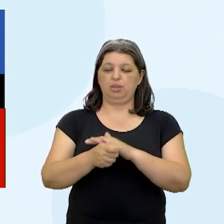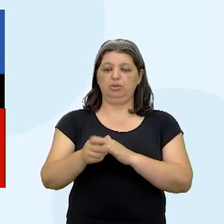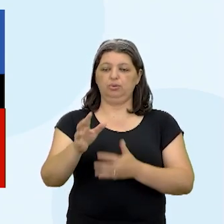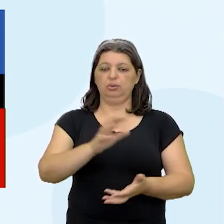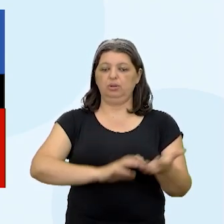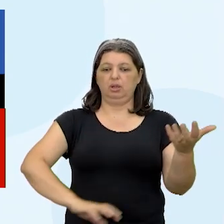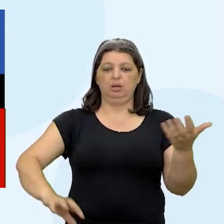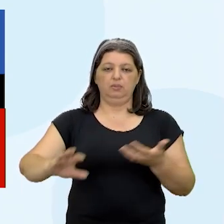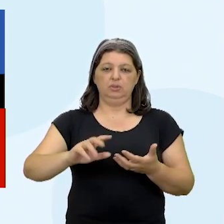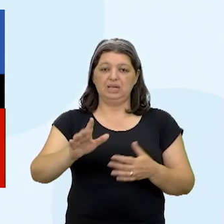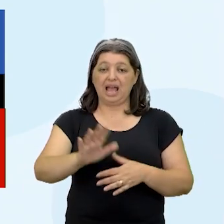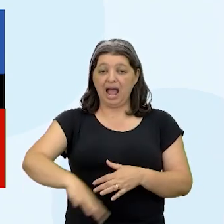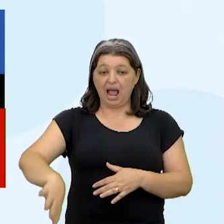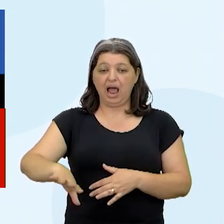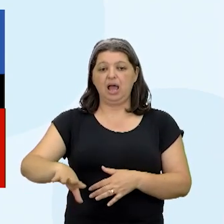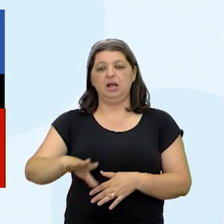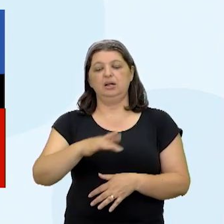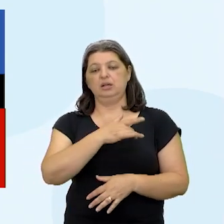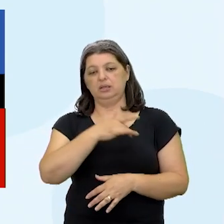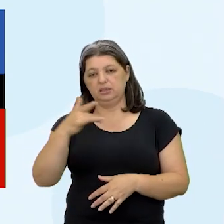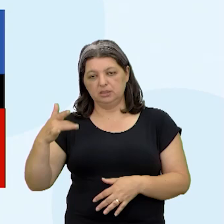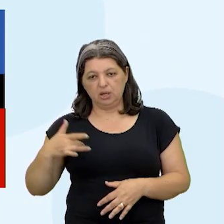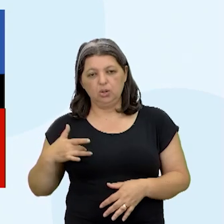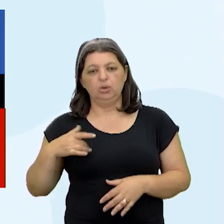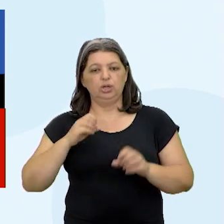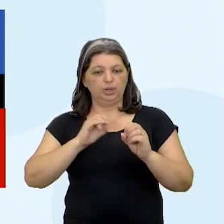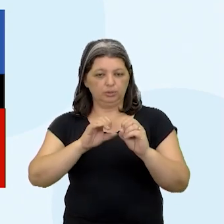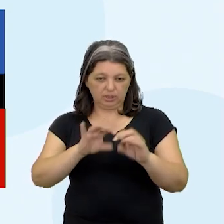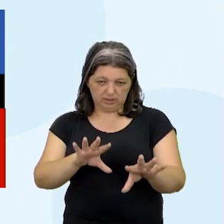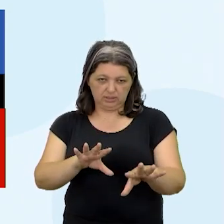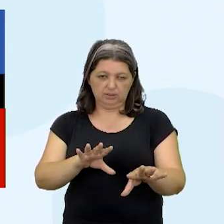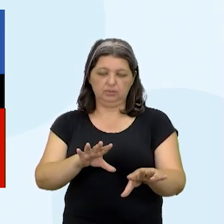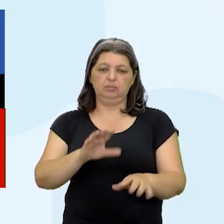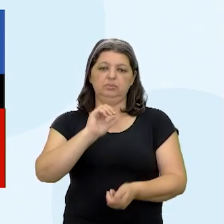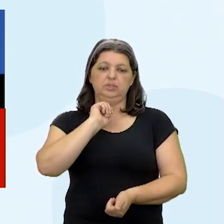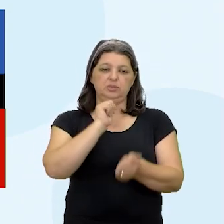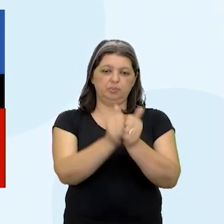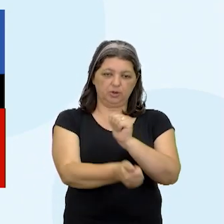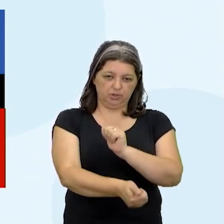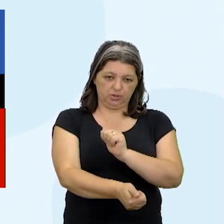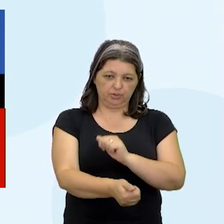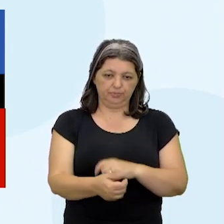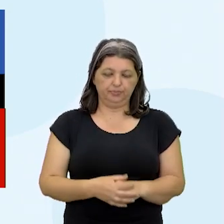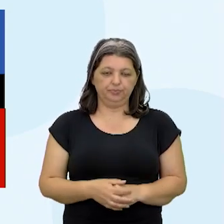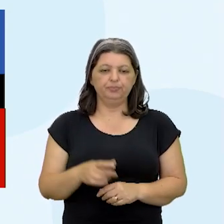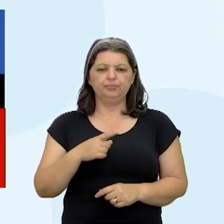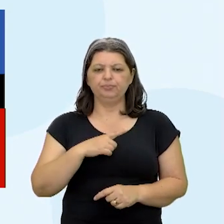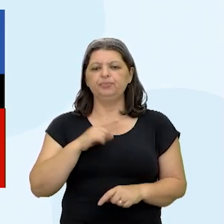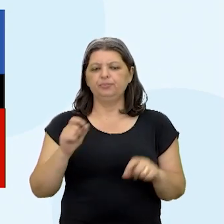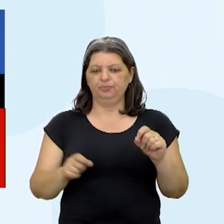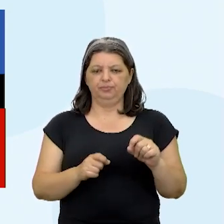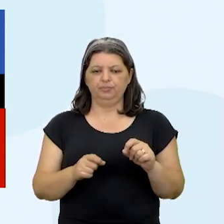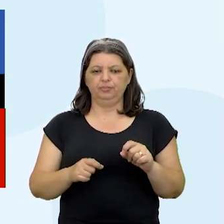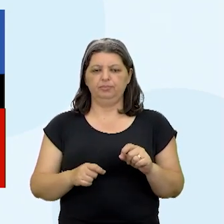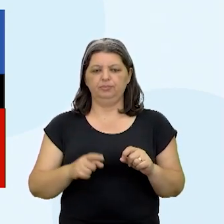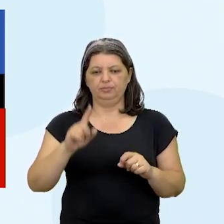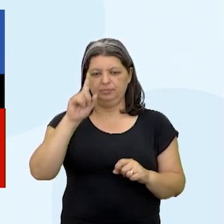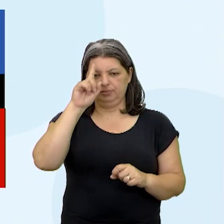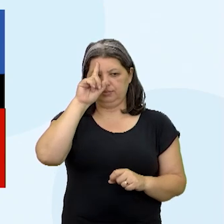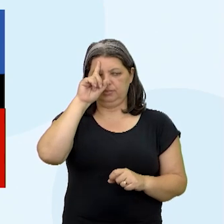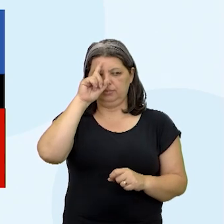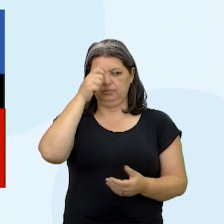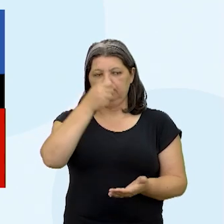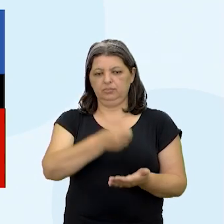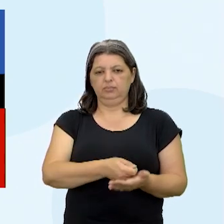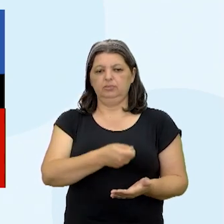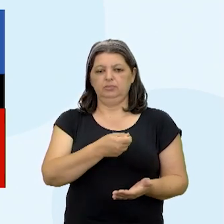na área social, saúde, educação e esportes. E se caracteriza aqui por uma ditadura do